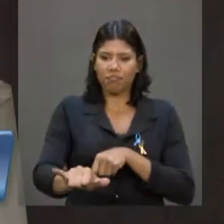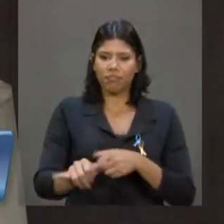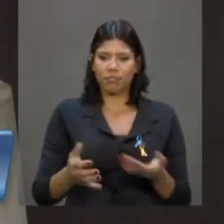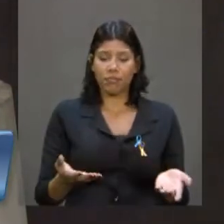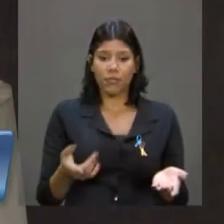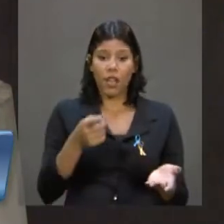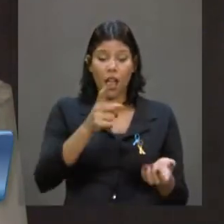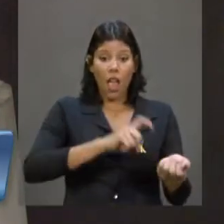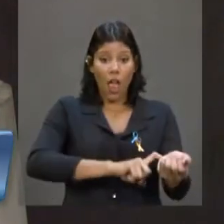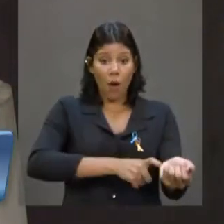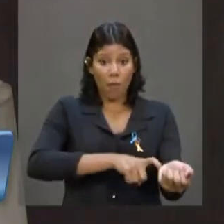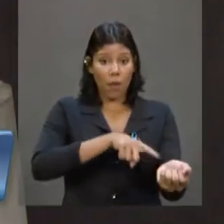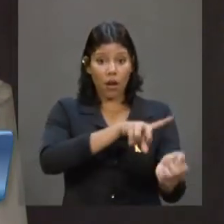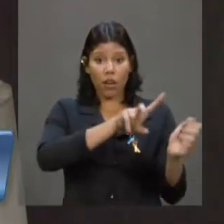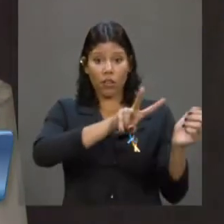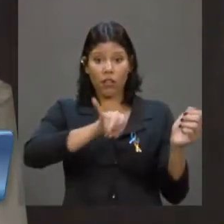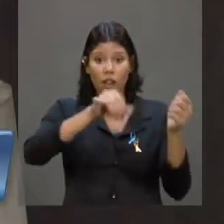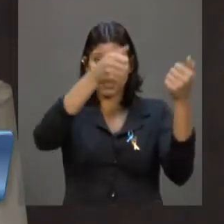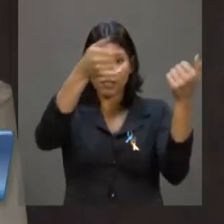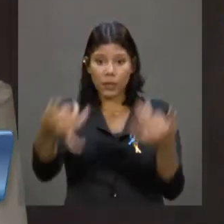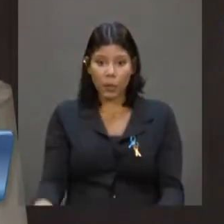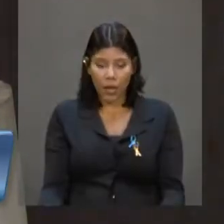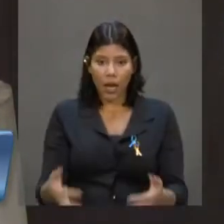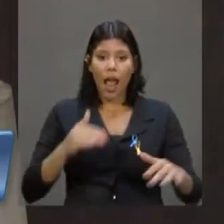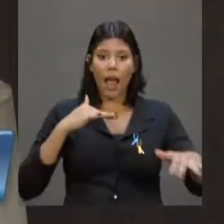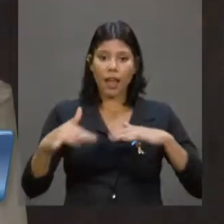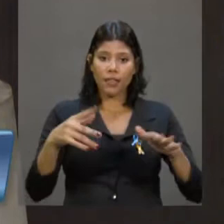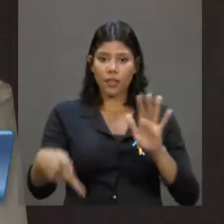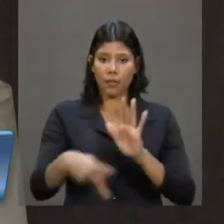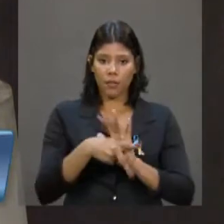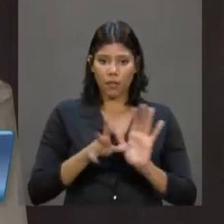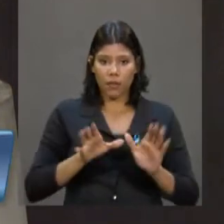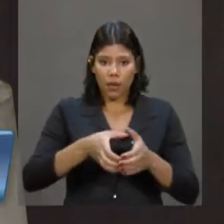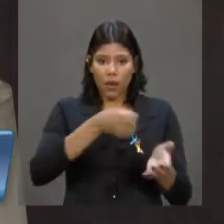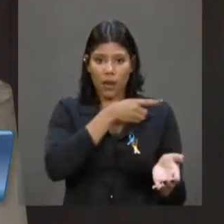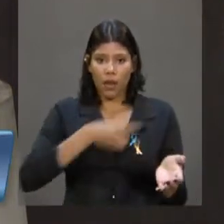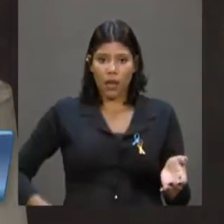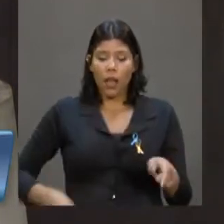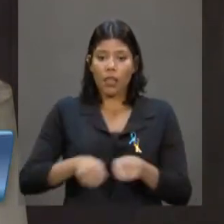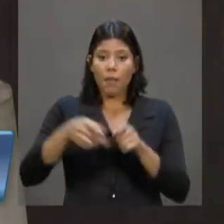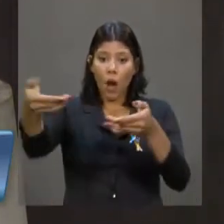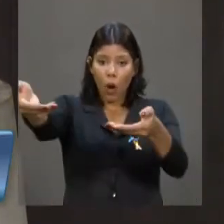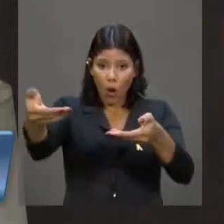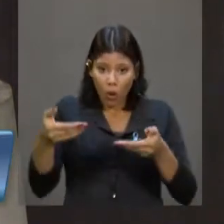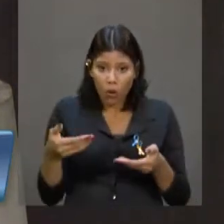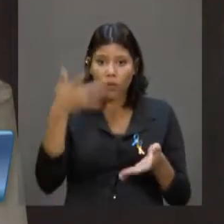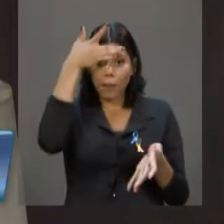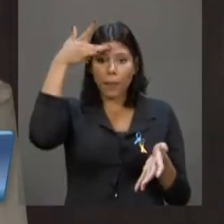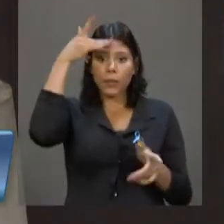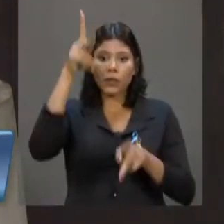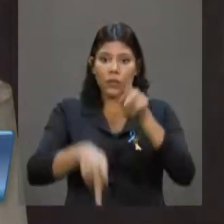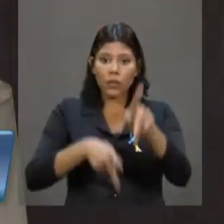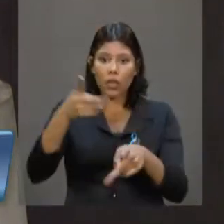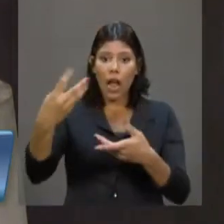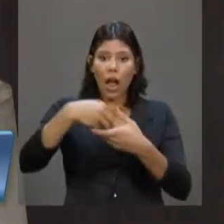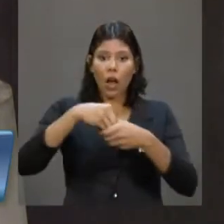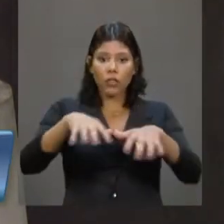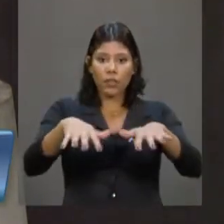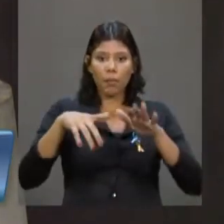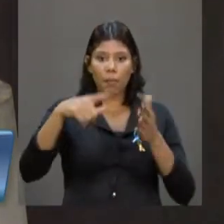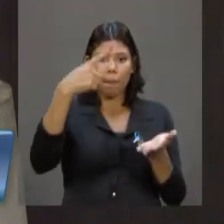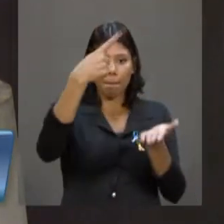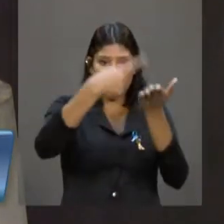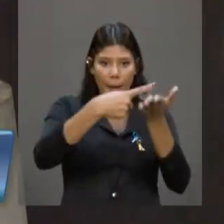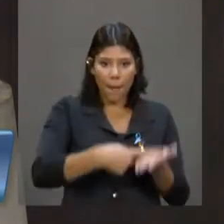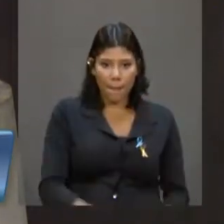detalhar as ações da nossa frente parlamentar, e mais do que isso, convidar o cearense às audiências públicas